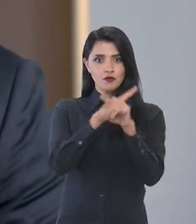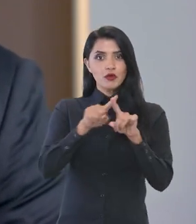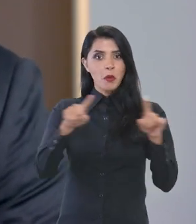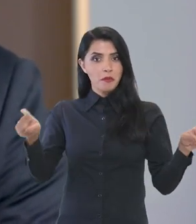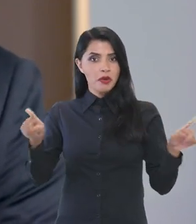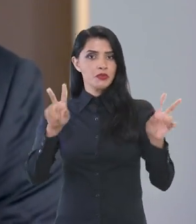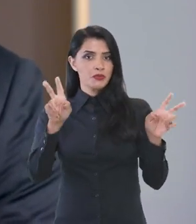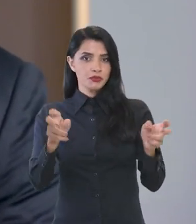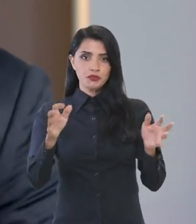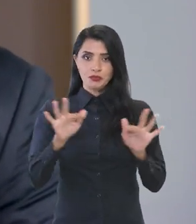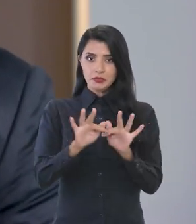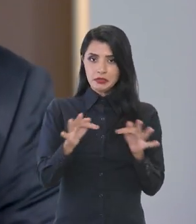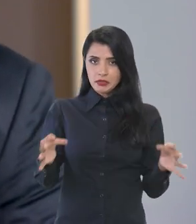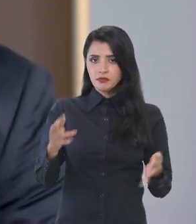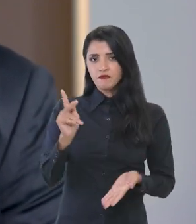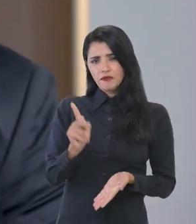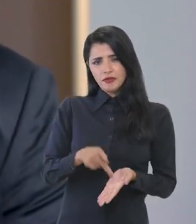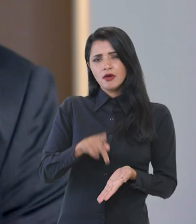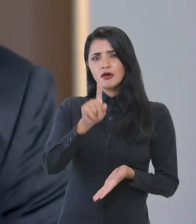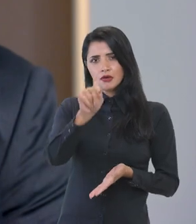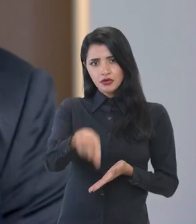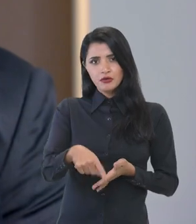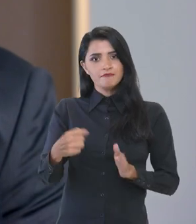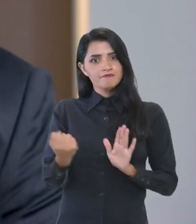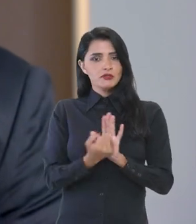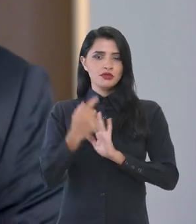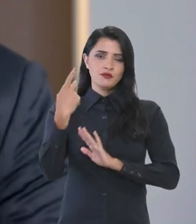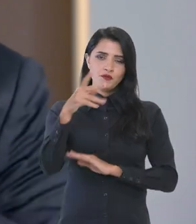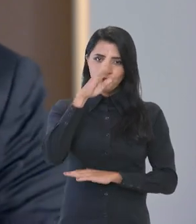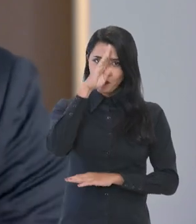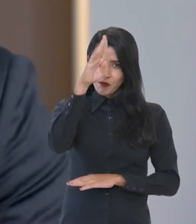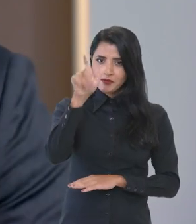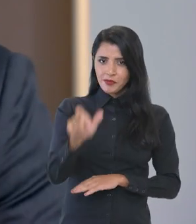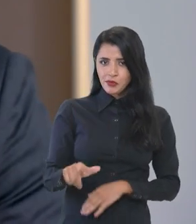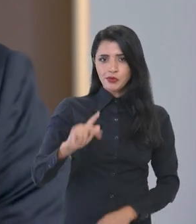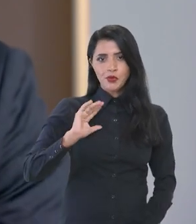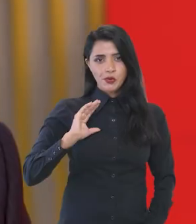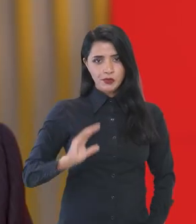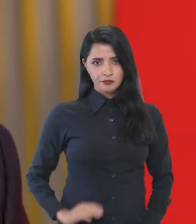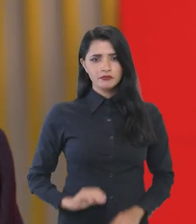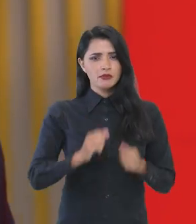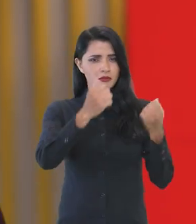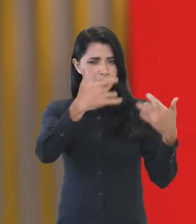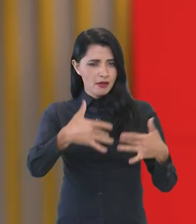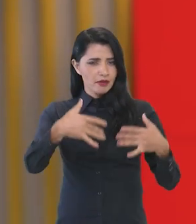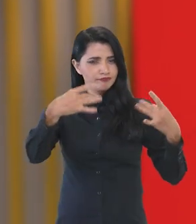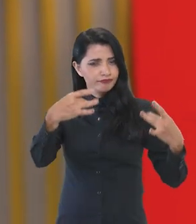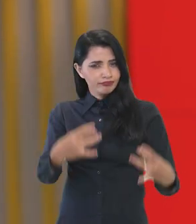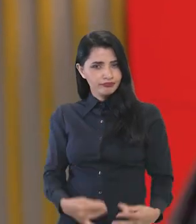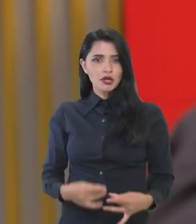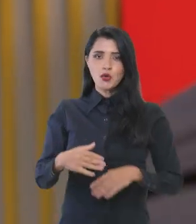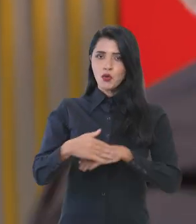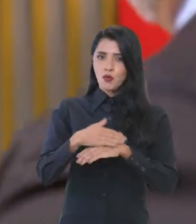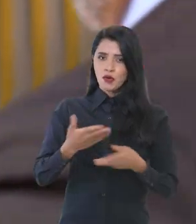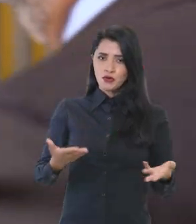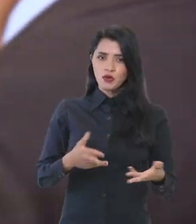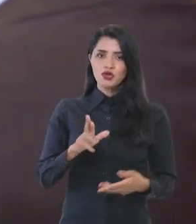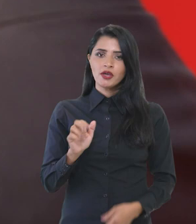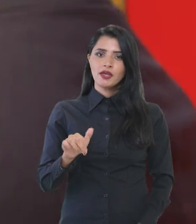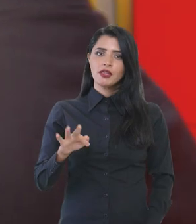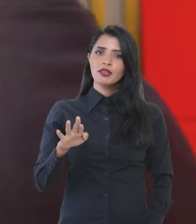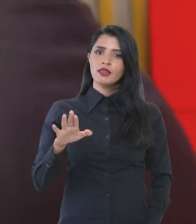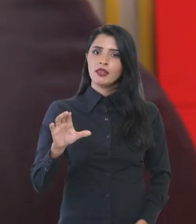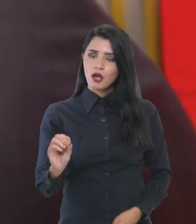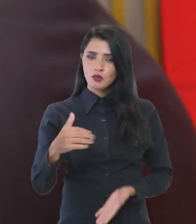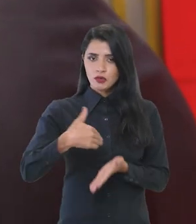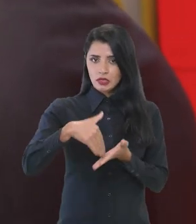complicado, o assunto é simples e tem impacto diretamente em você, cidadão. Para nos explicar direitinho o assunto, eu converso